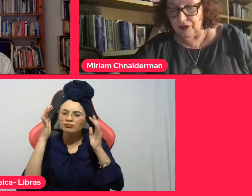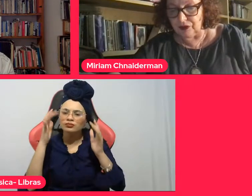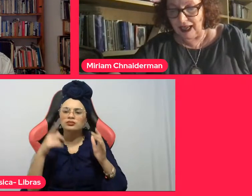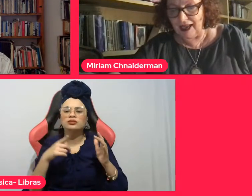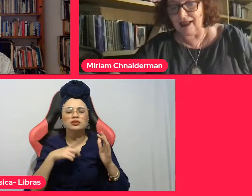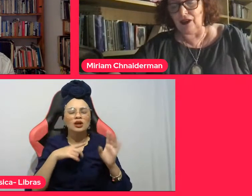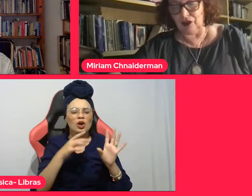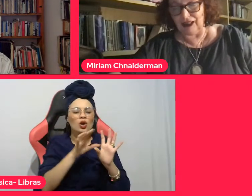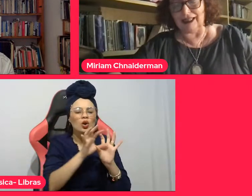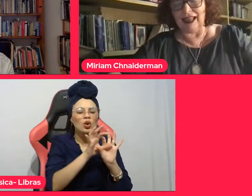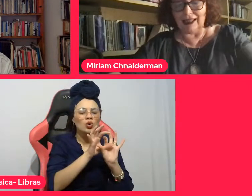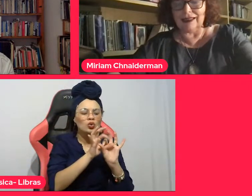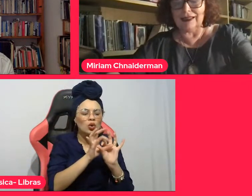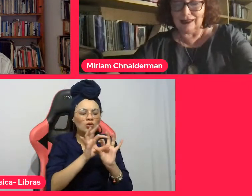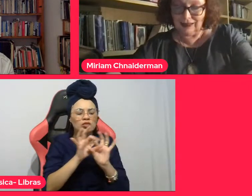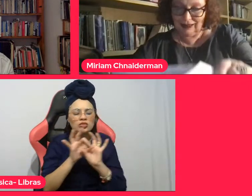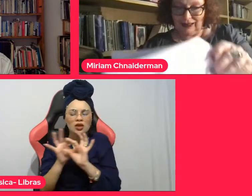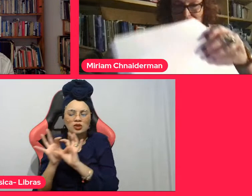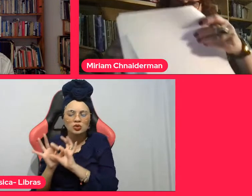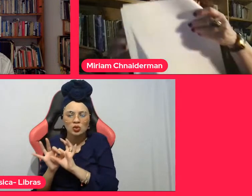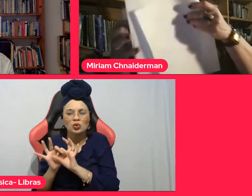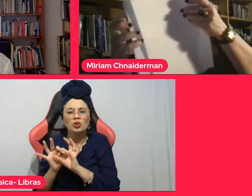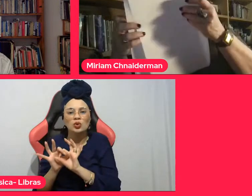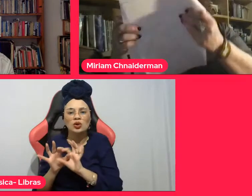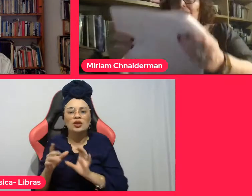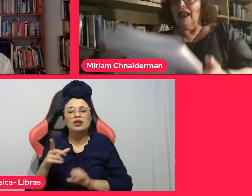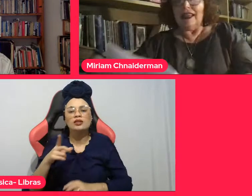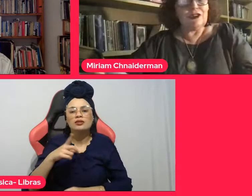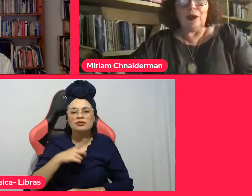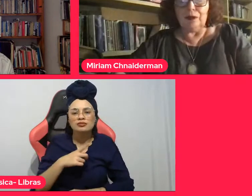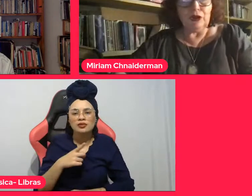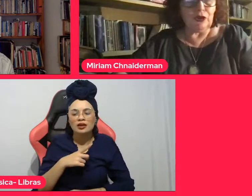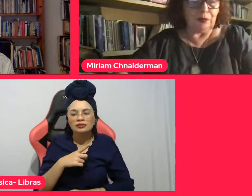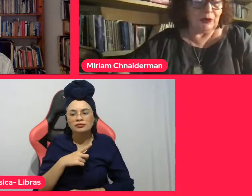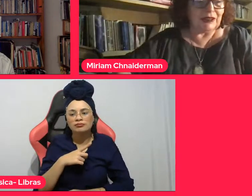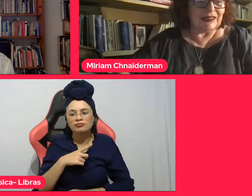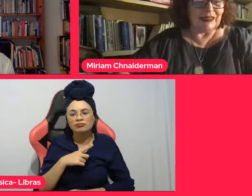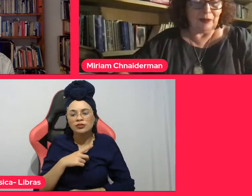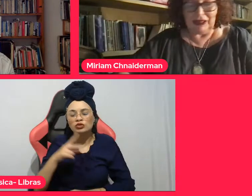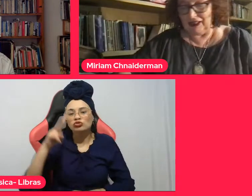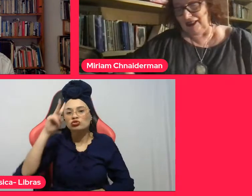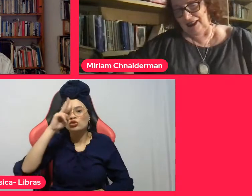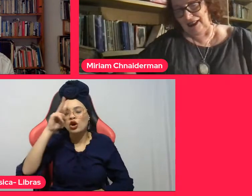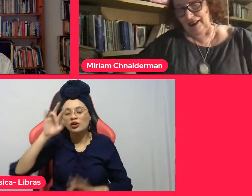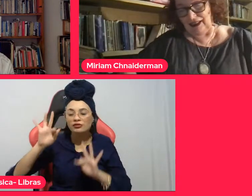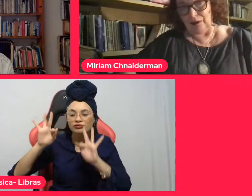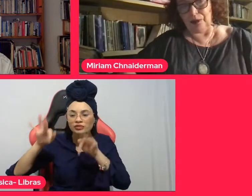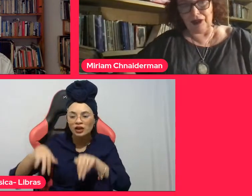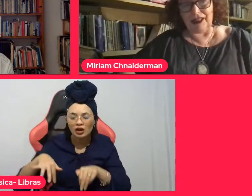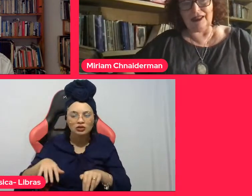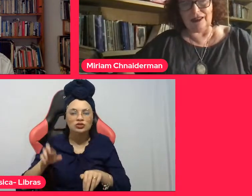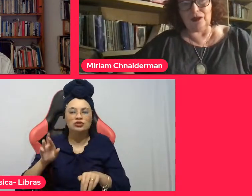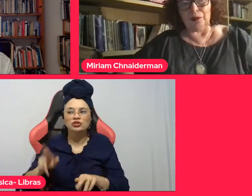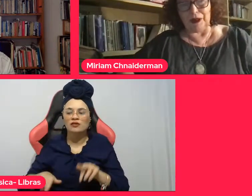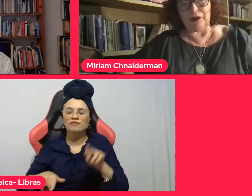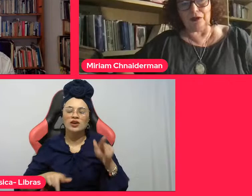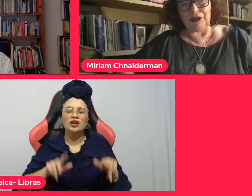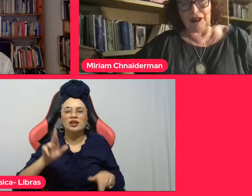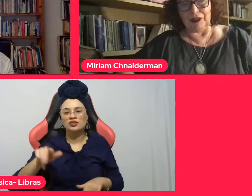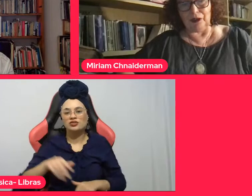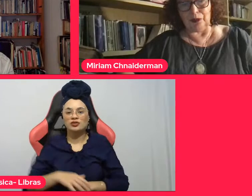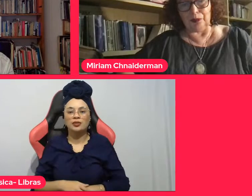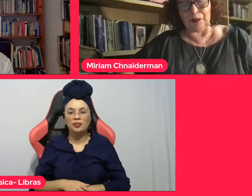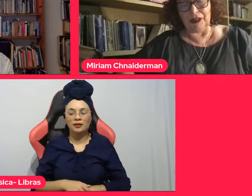vão configurar alteridades distintas. Isso é muito importante para a gente entender por que tanto